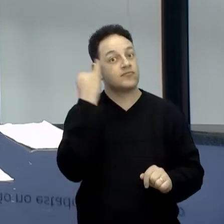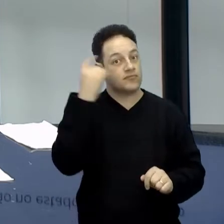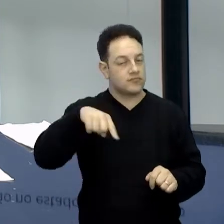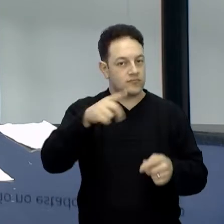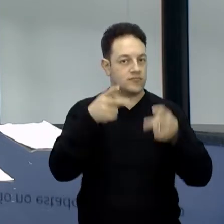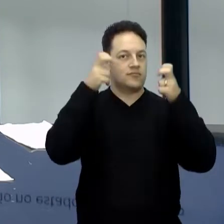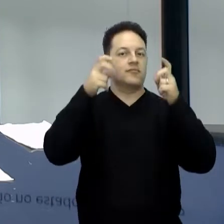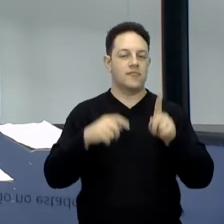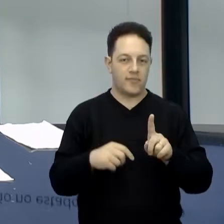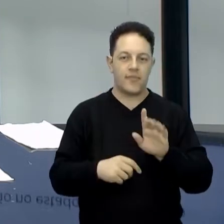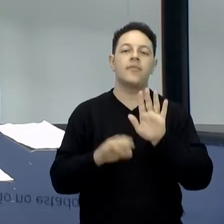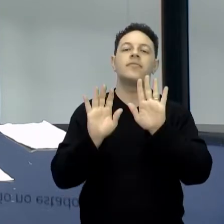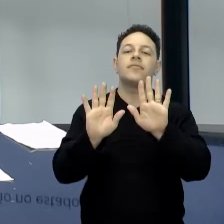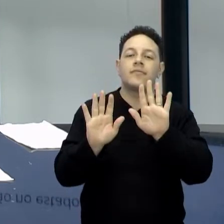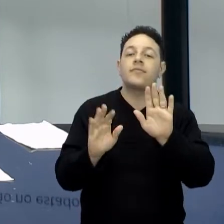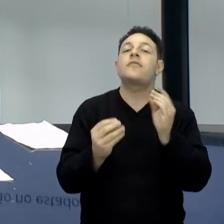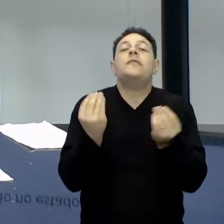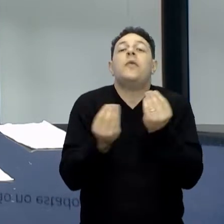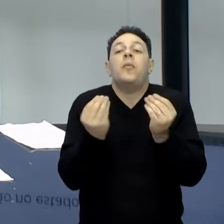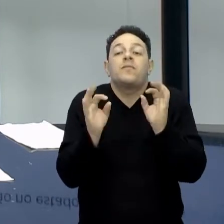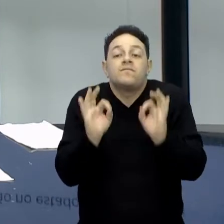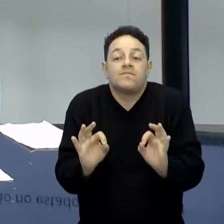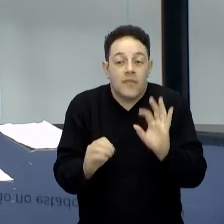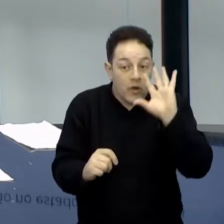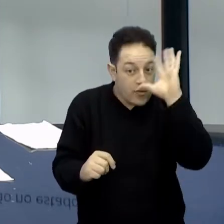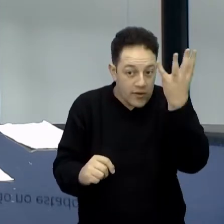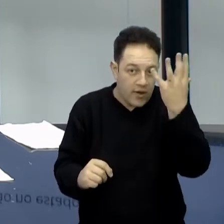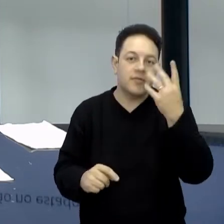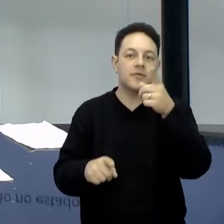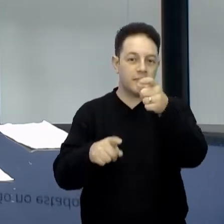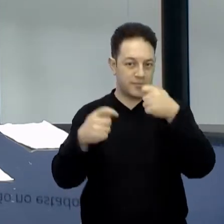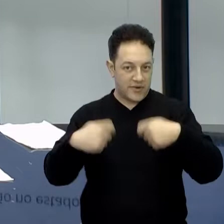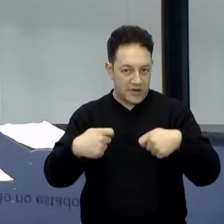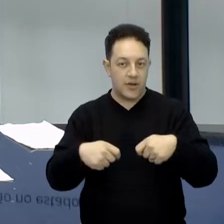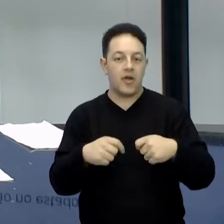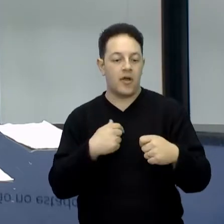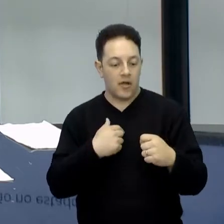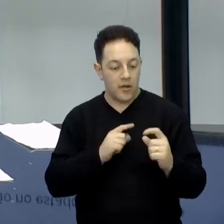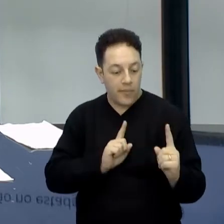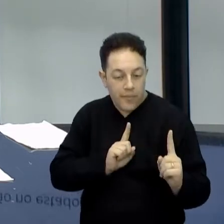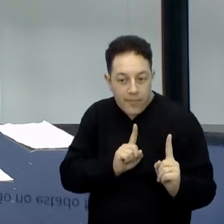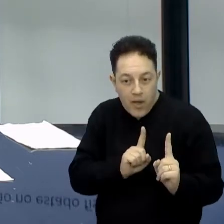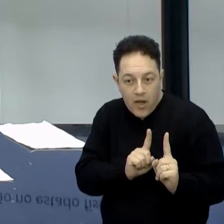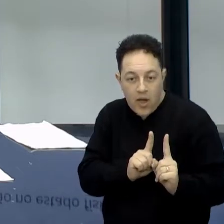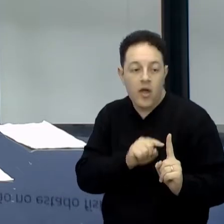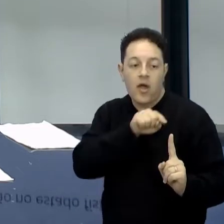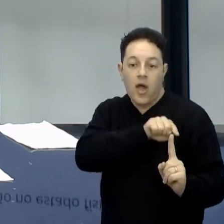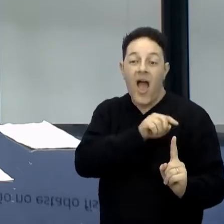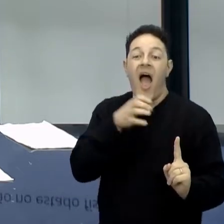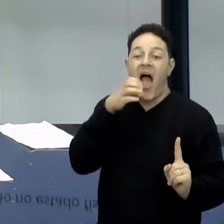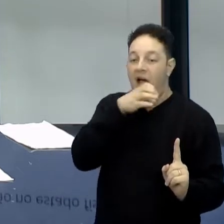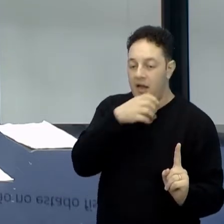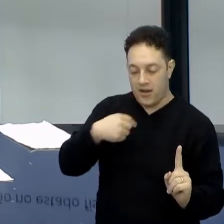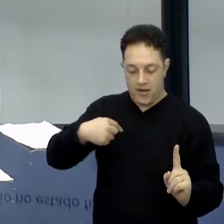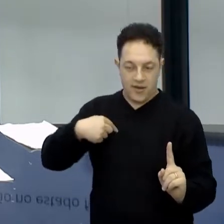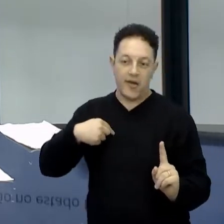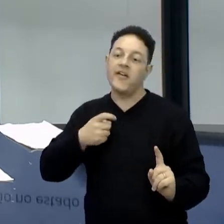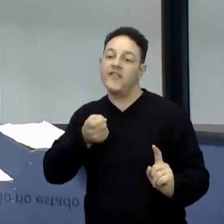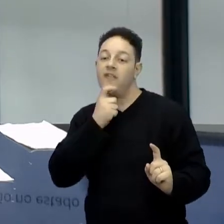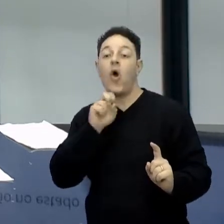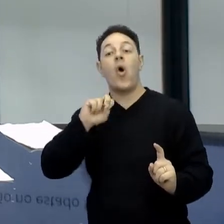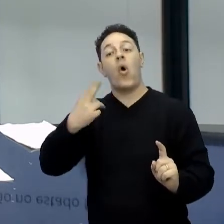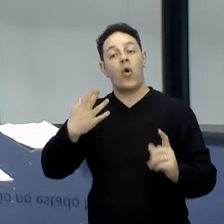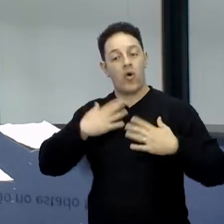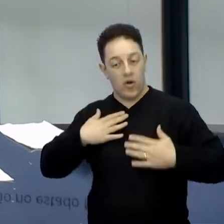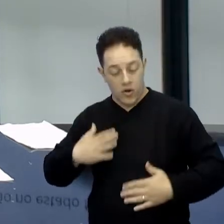para o calor. Mas isso só acontece se você colocar próximo dois corpos com temperaturas diferentes. Se você coloca um corpo